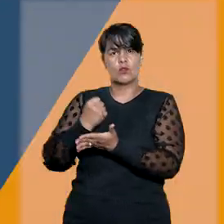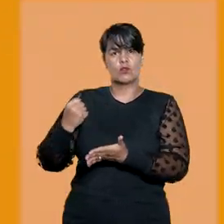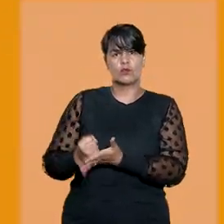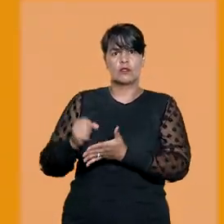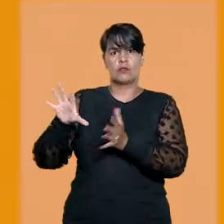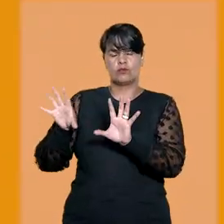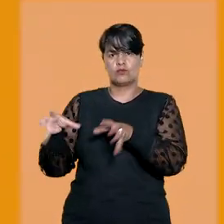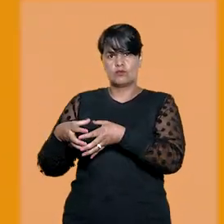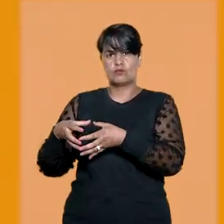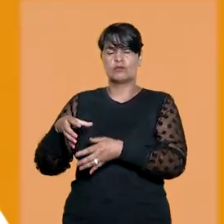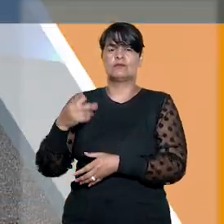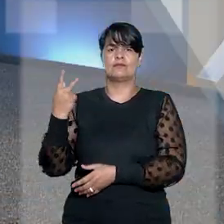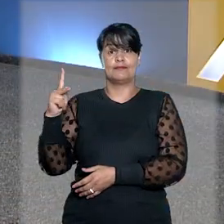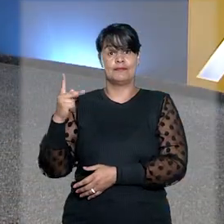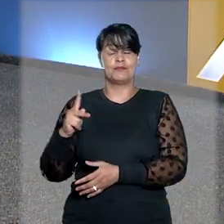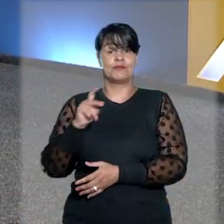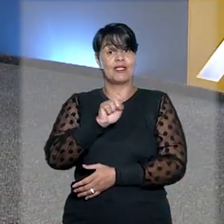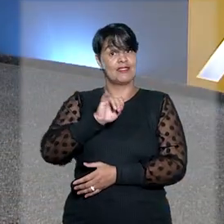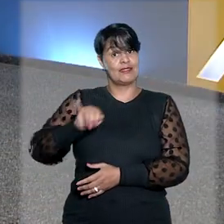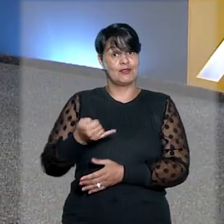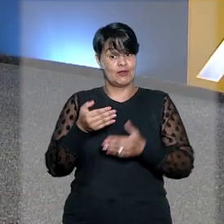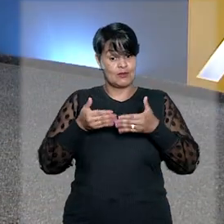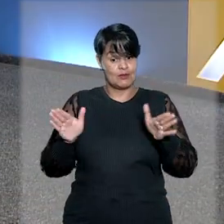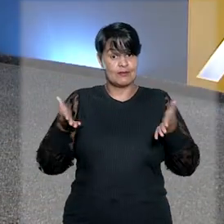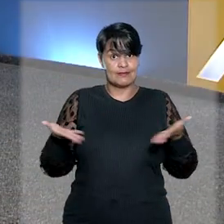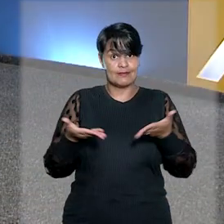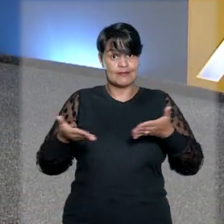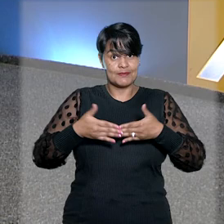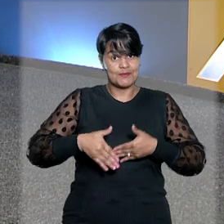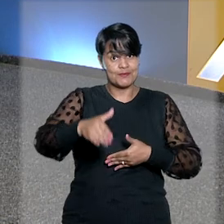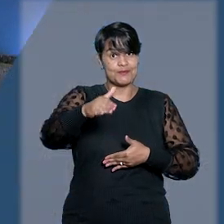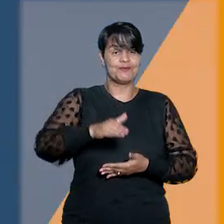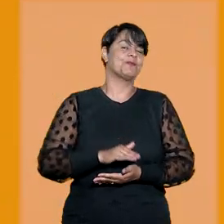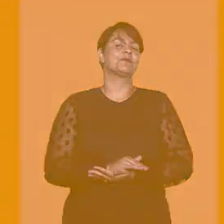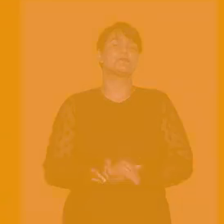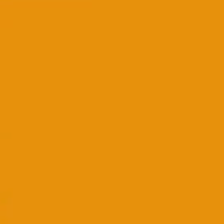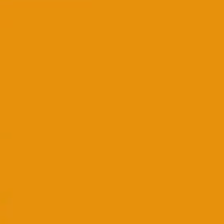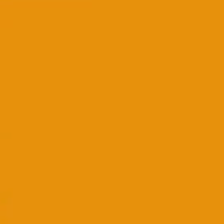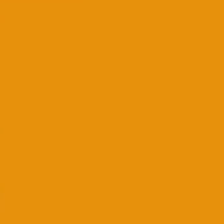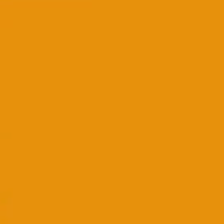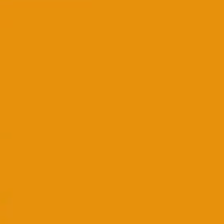coletivo pela operadora. O STJ Notícias começa agora.